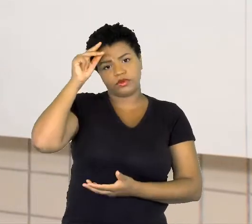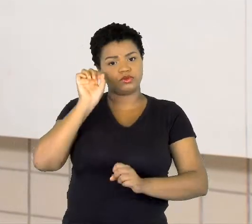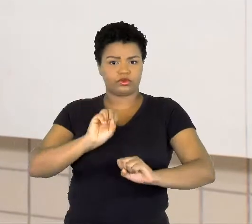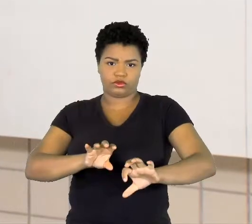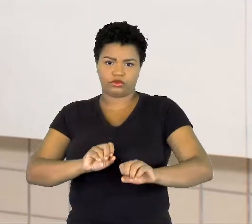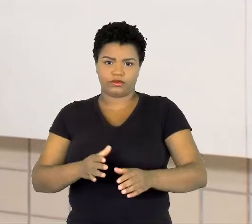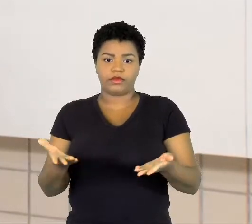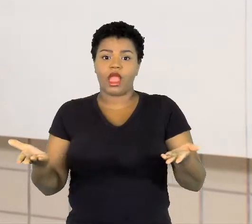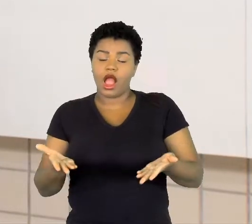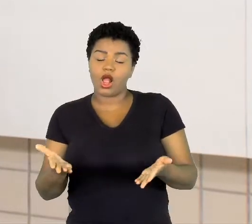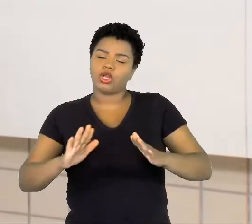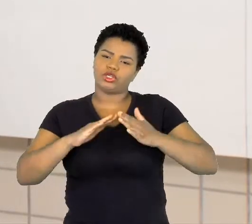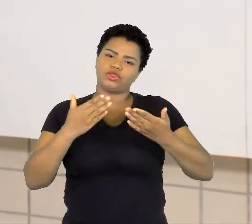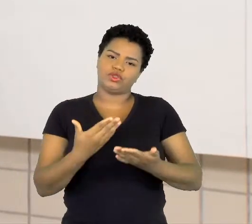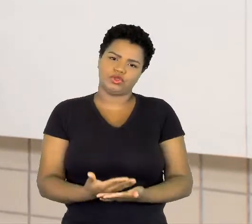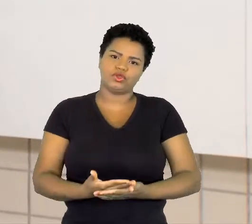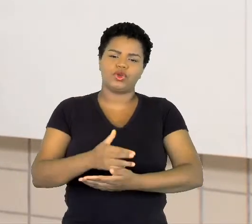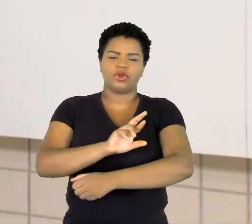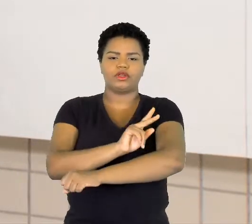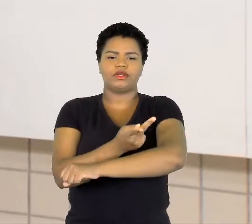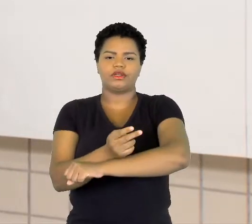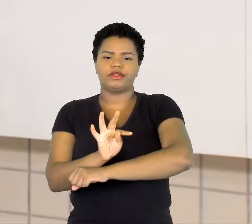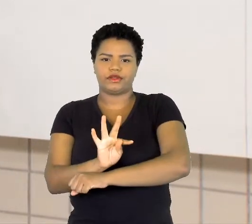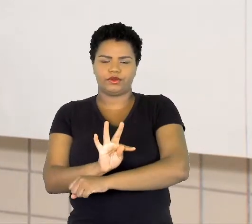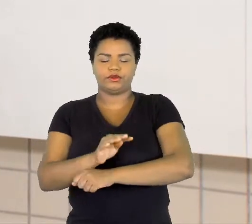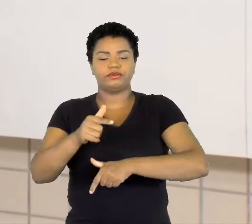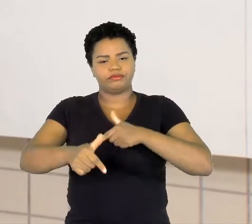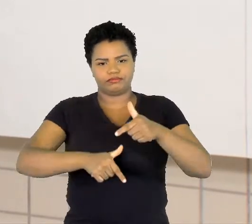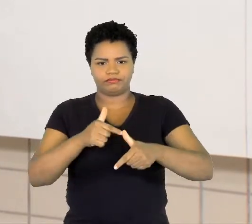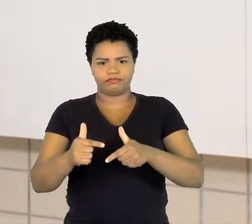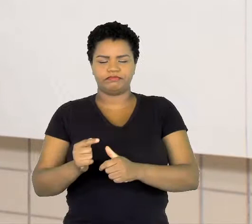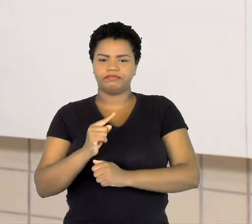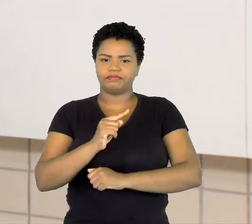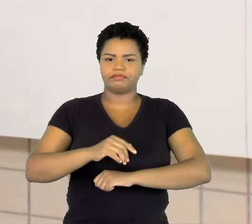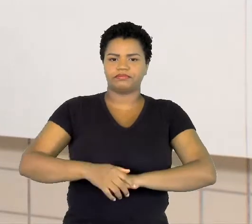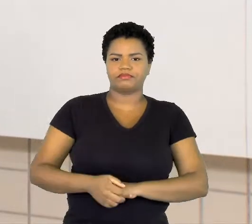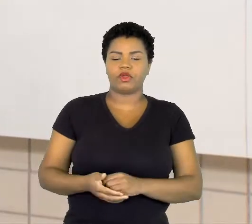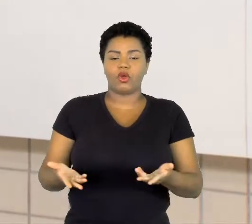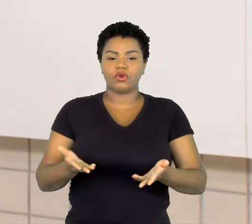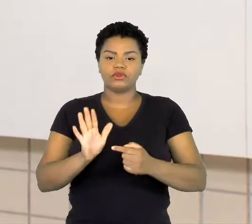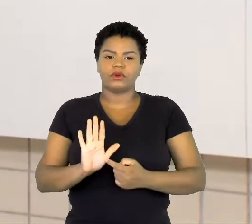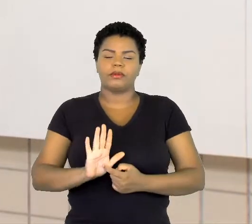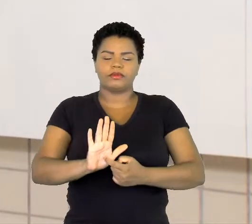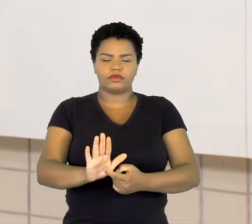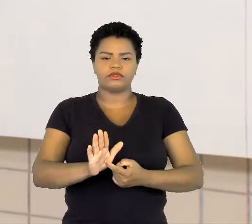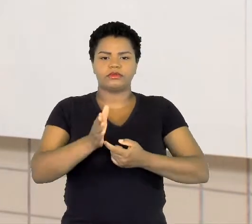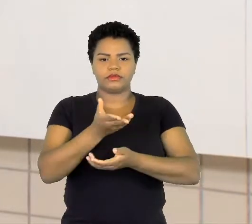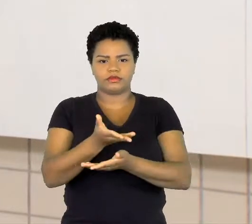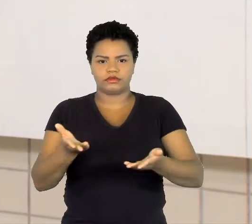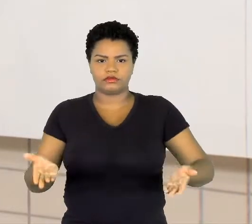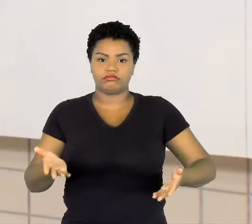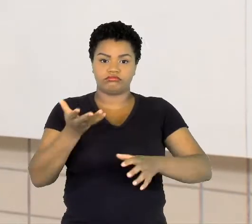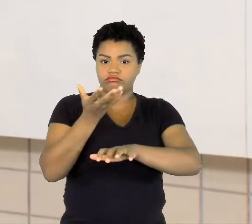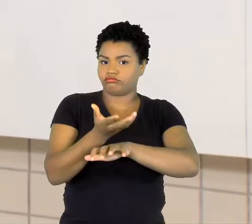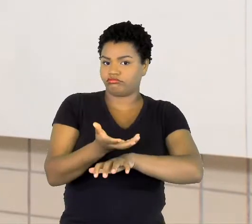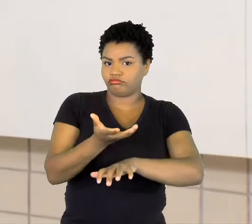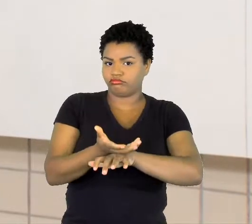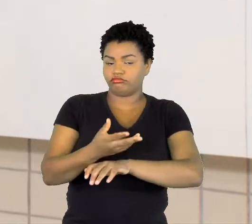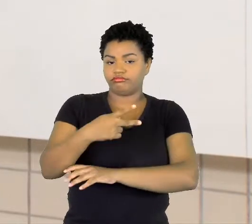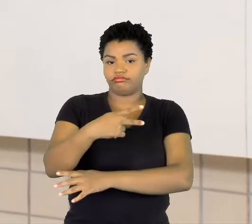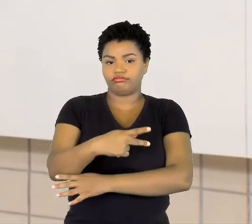Henrique Taloni, trabalhando lá. Hoje eu vou apresentar para vocês o componente curricular de